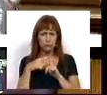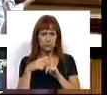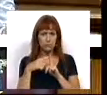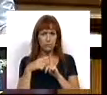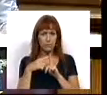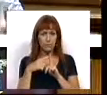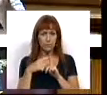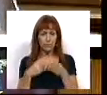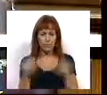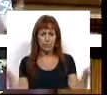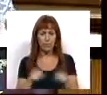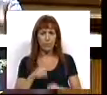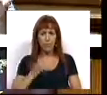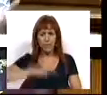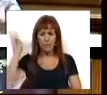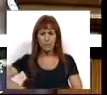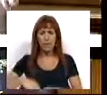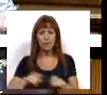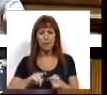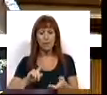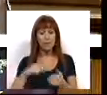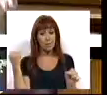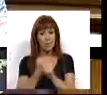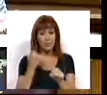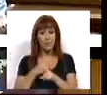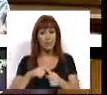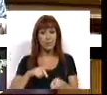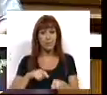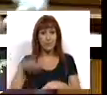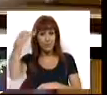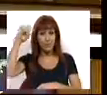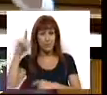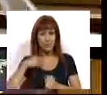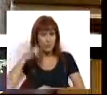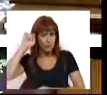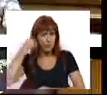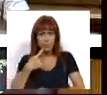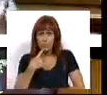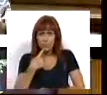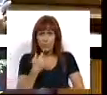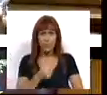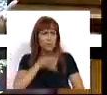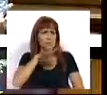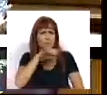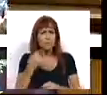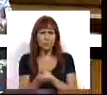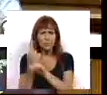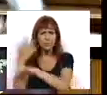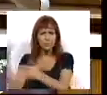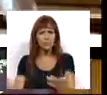A supressão de milhares de postos de trabalho docente que afeta inúmeras famílias,